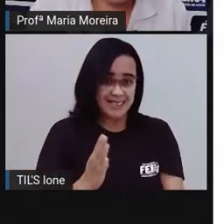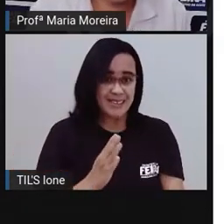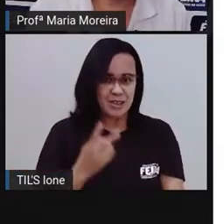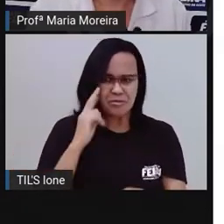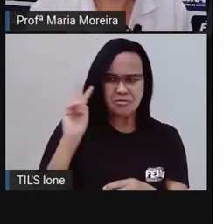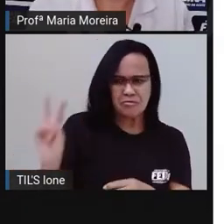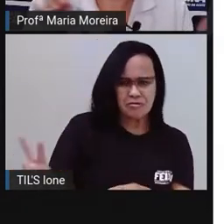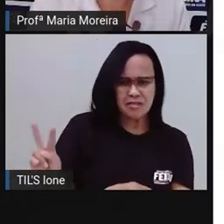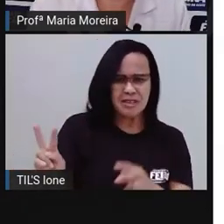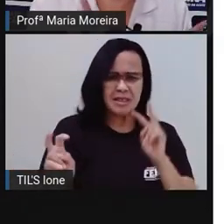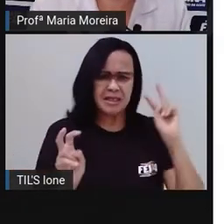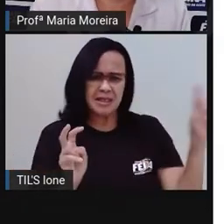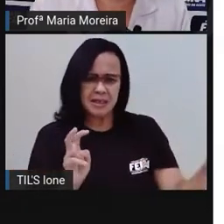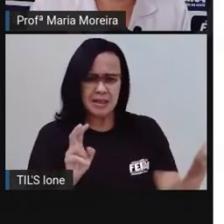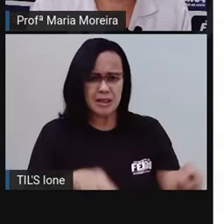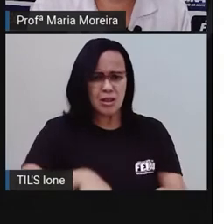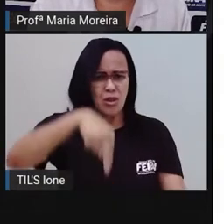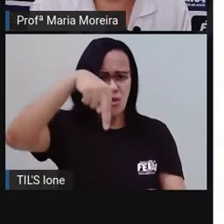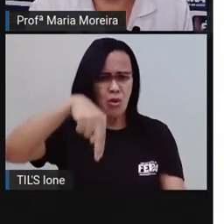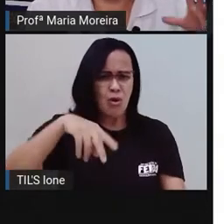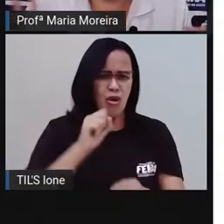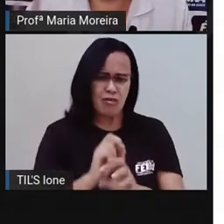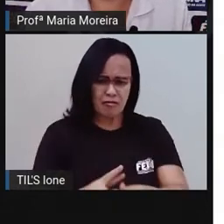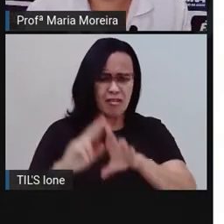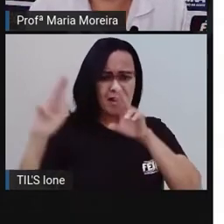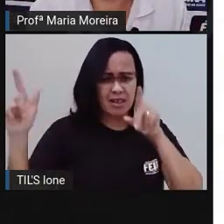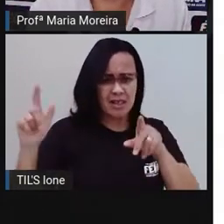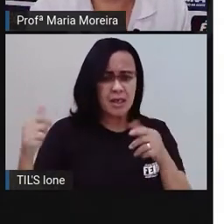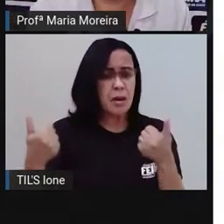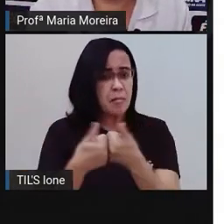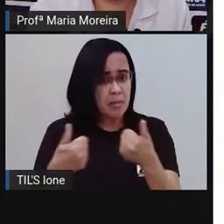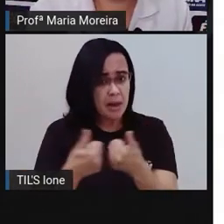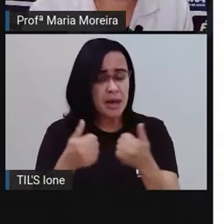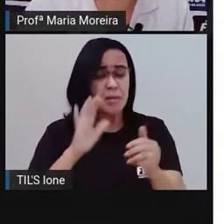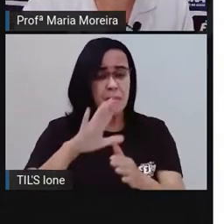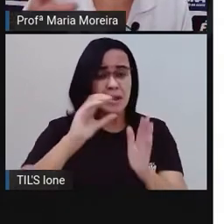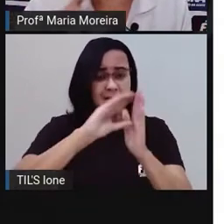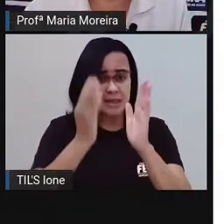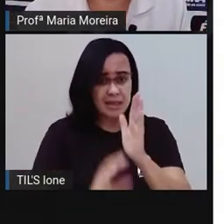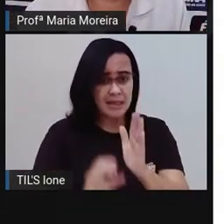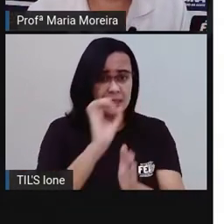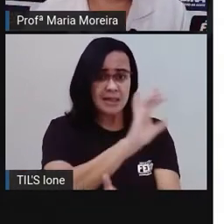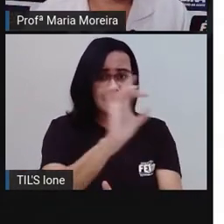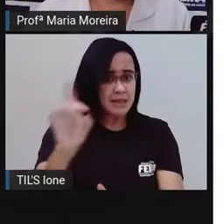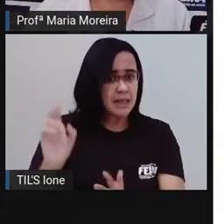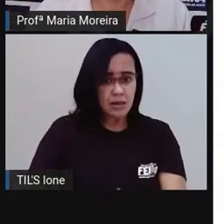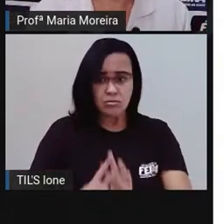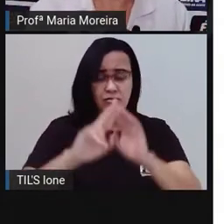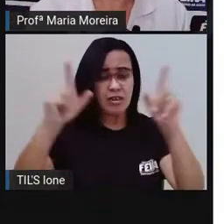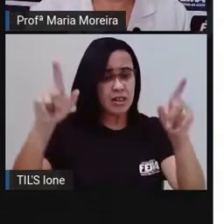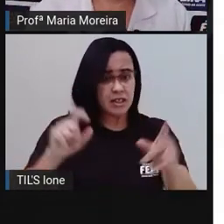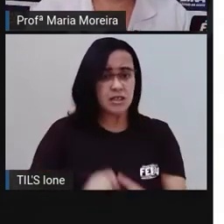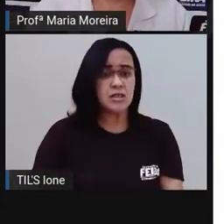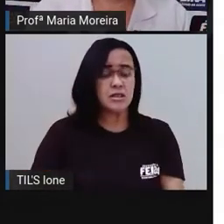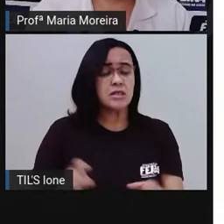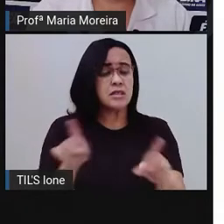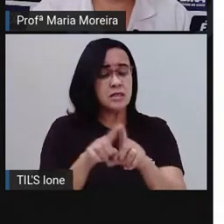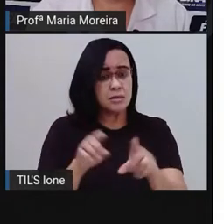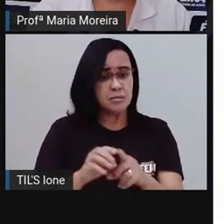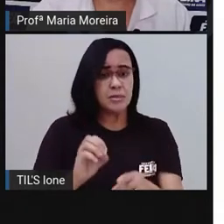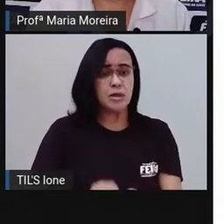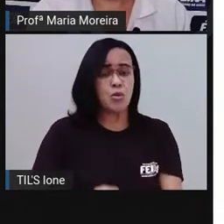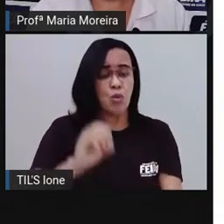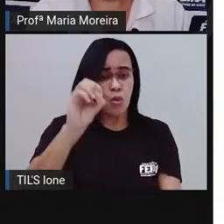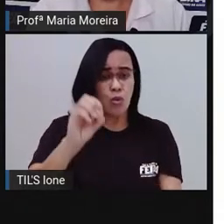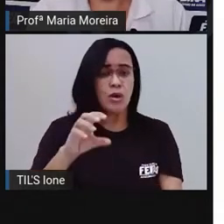nossa, né? O Norte até próximo aqui do Nordeste, mas já possui aí características diferentes. A chega lá no Centro-Oeste e também já tem